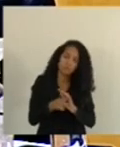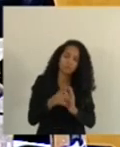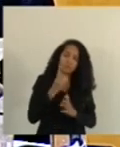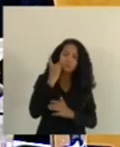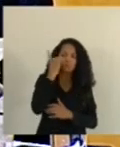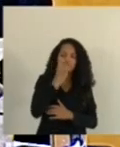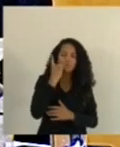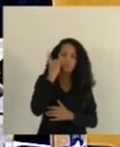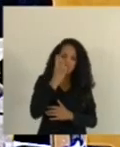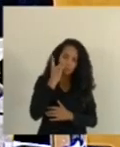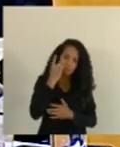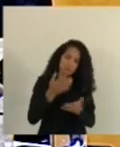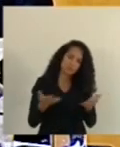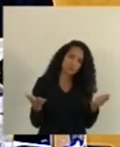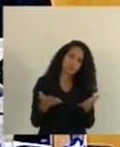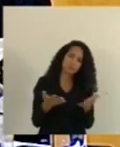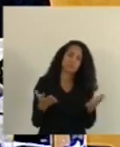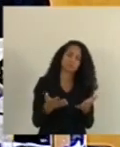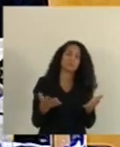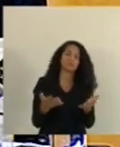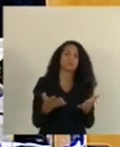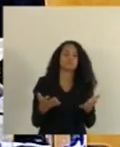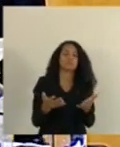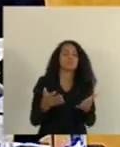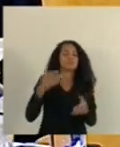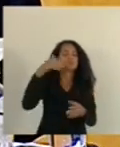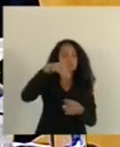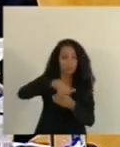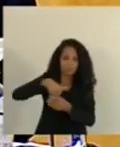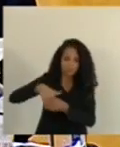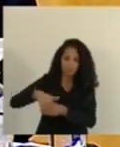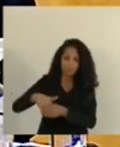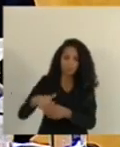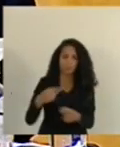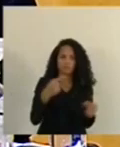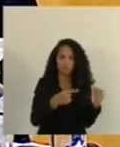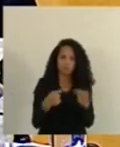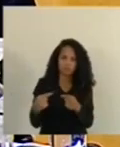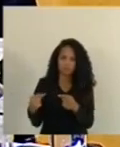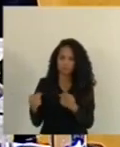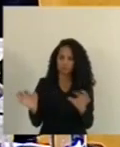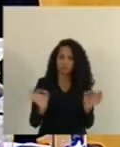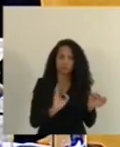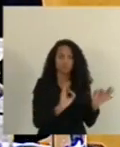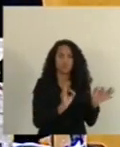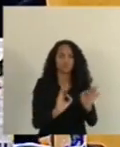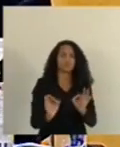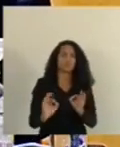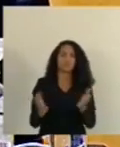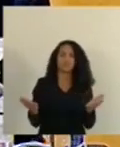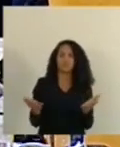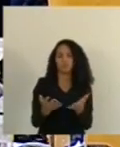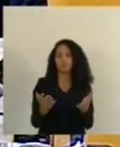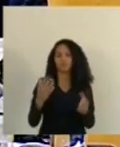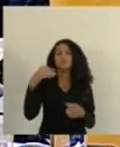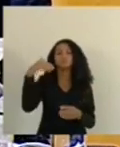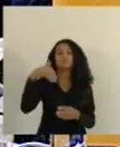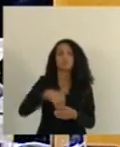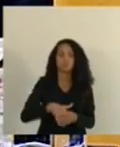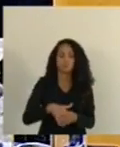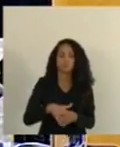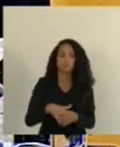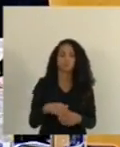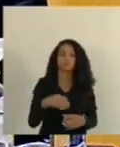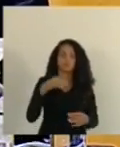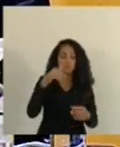deputados, que nesse momento eu colocarei em votação. Em discussão, não havendo quem queira discutir, em votação.